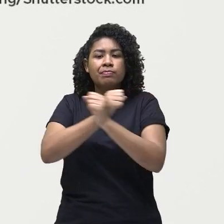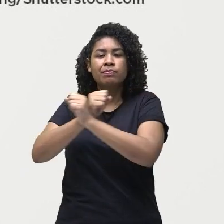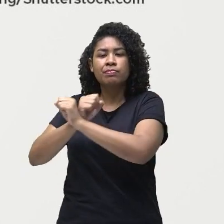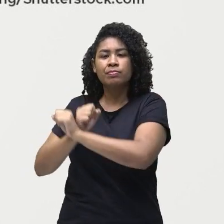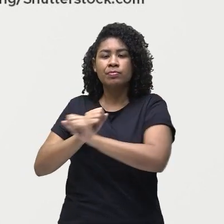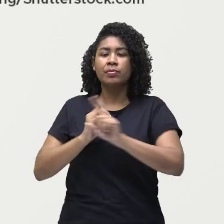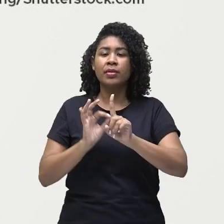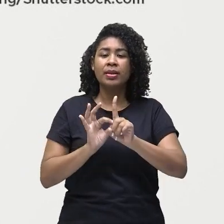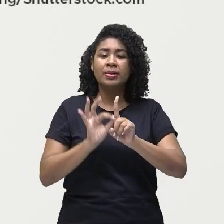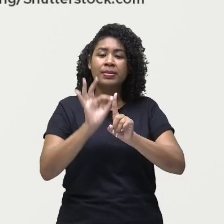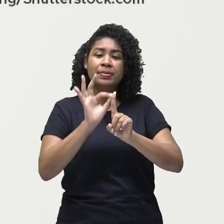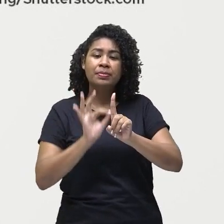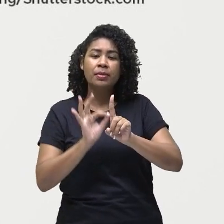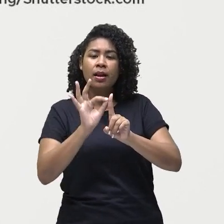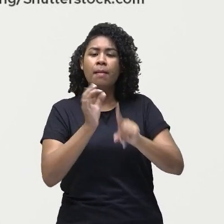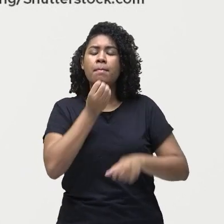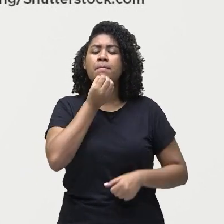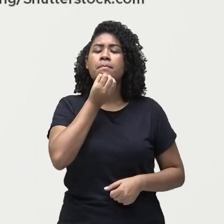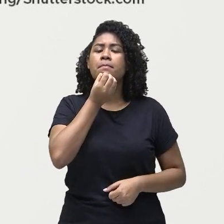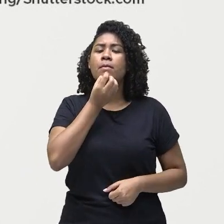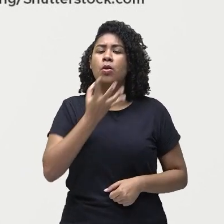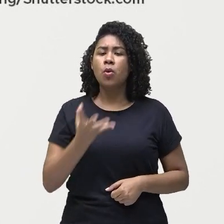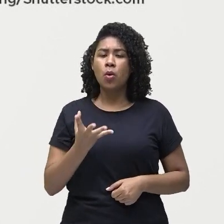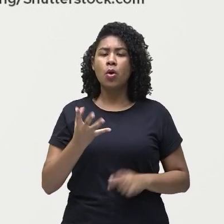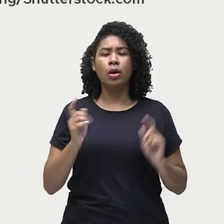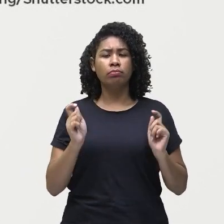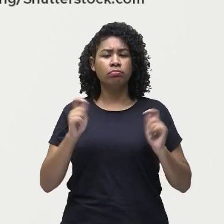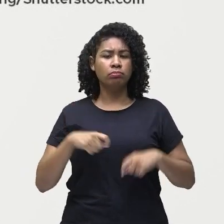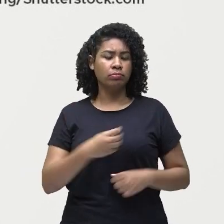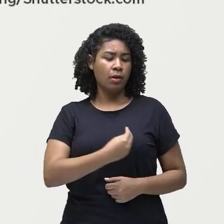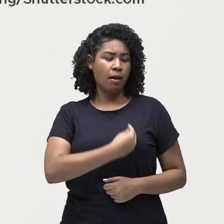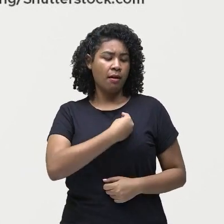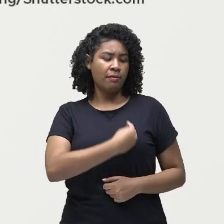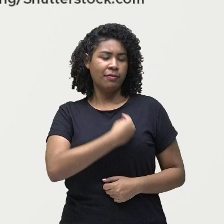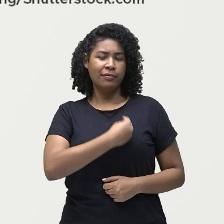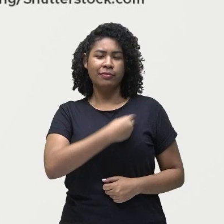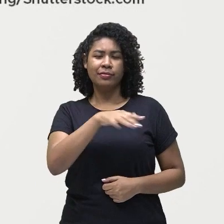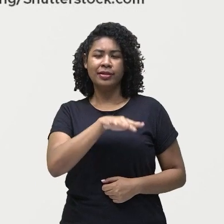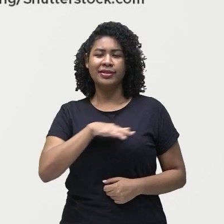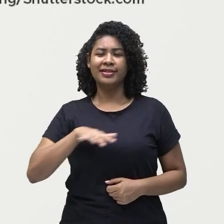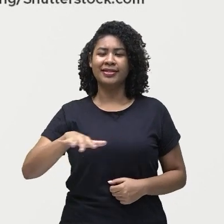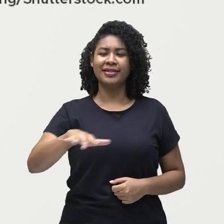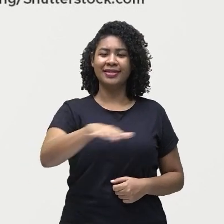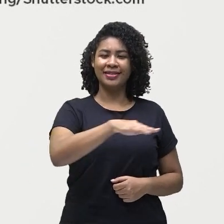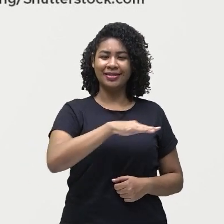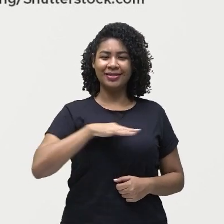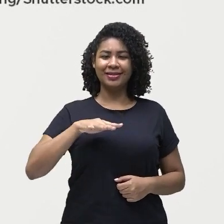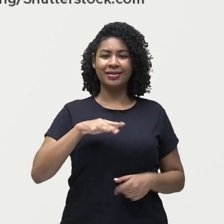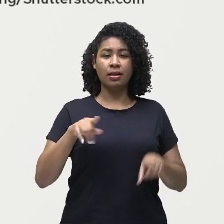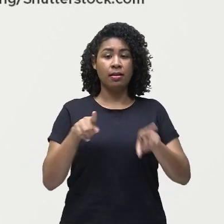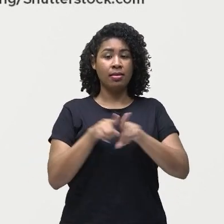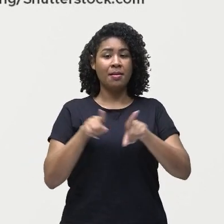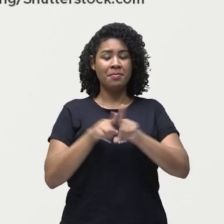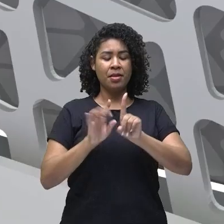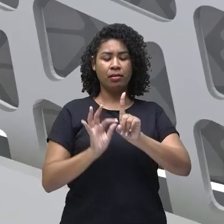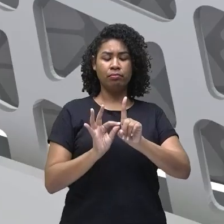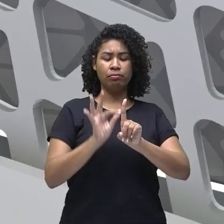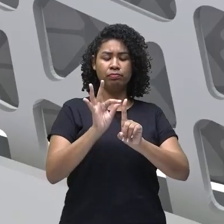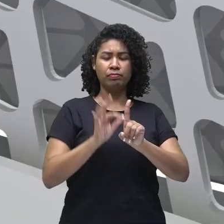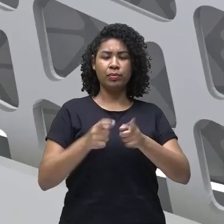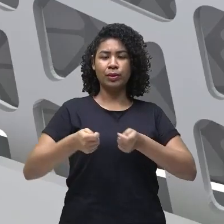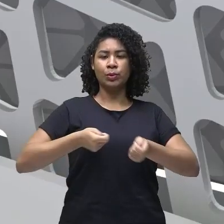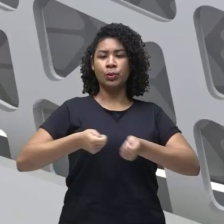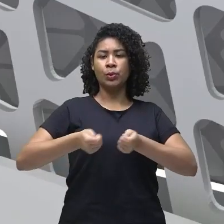ideal para a manutenção da vida e também a temperatura do nosso